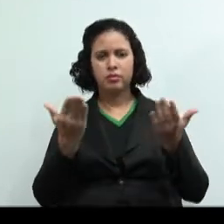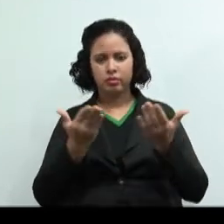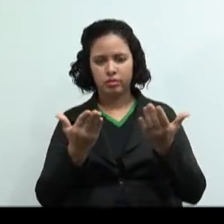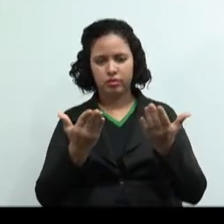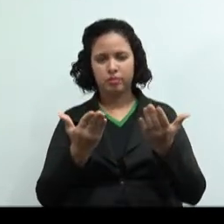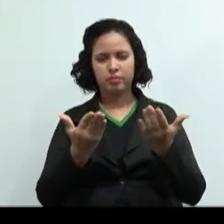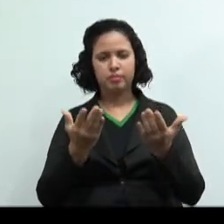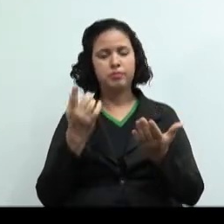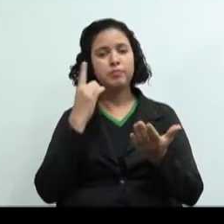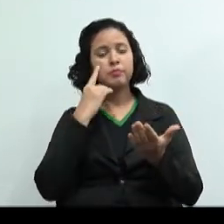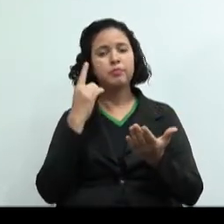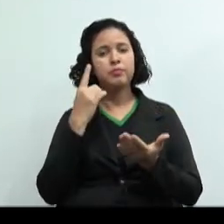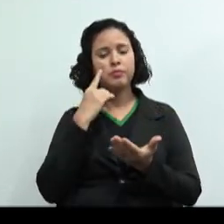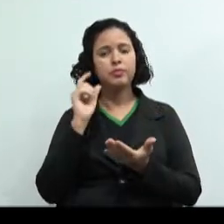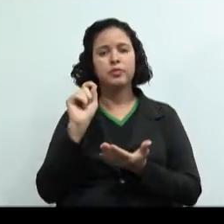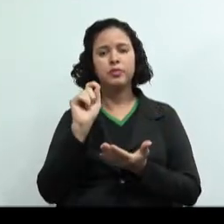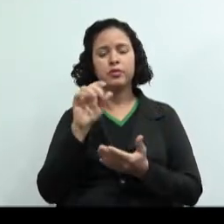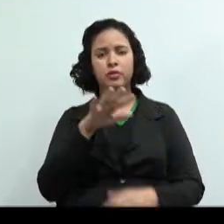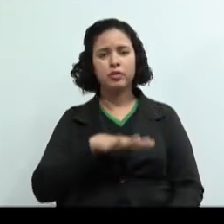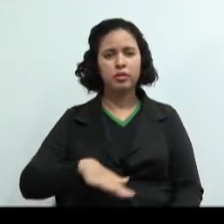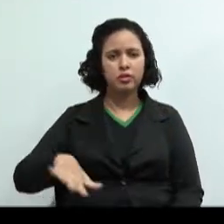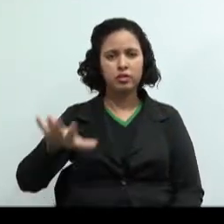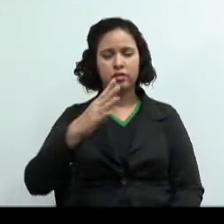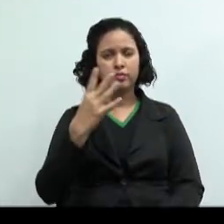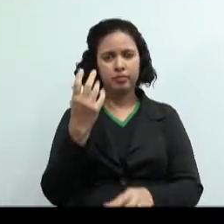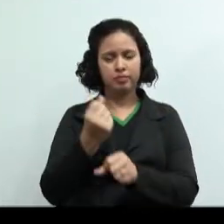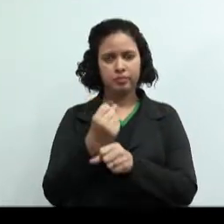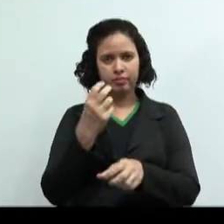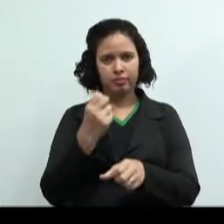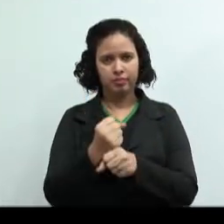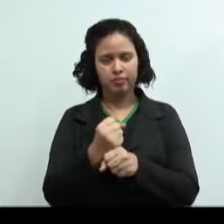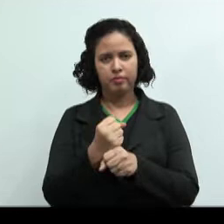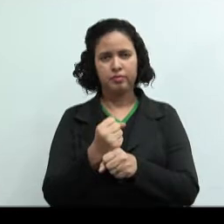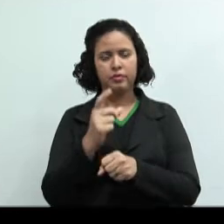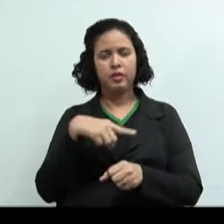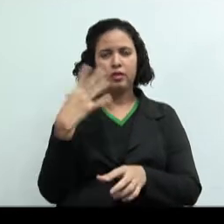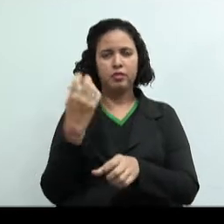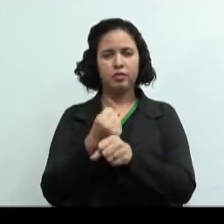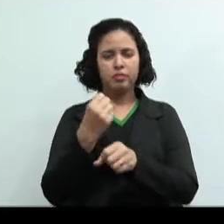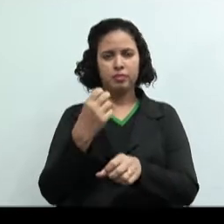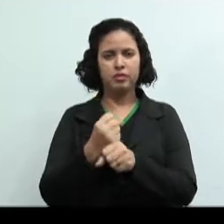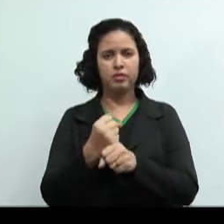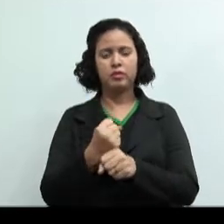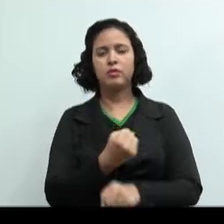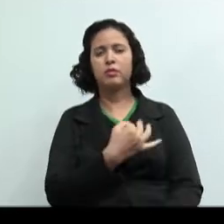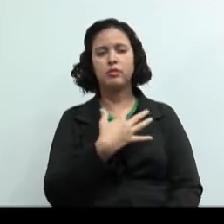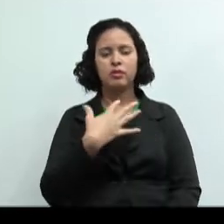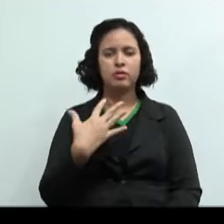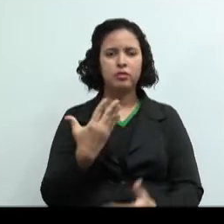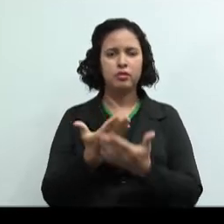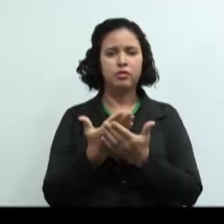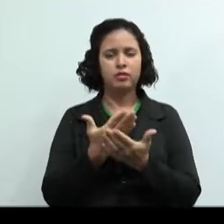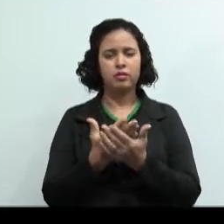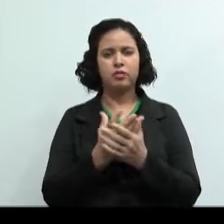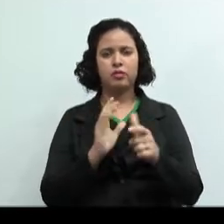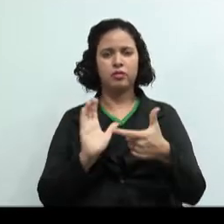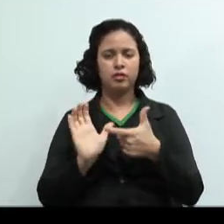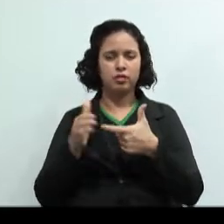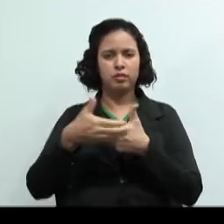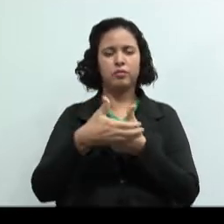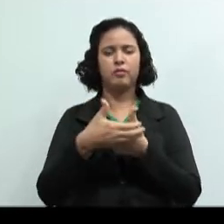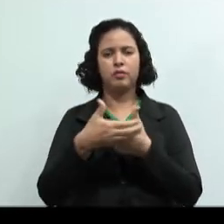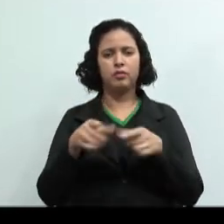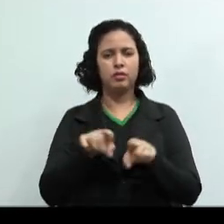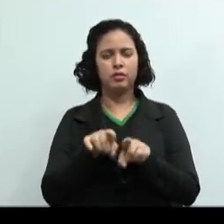Então hoje nós já vamos tratar com o ramo da contabilidade, que é a contabilidade de custo. Então nós vamos estudar terminologias